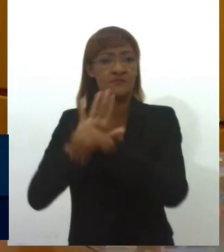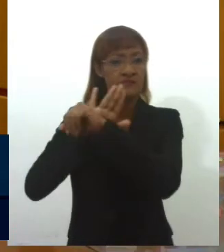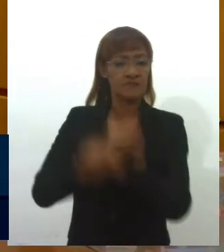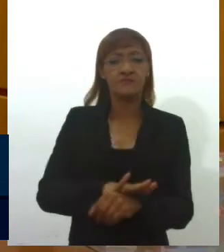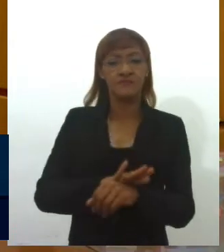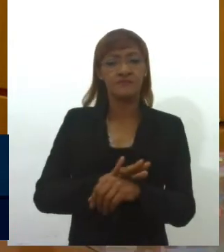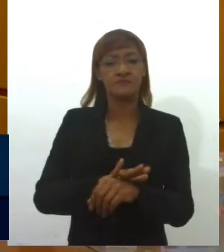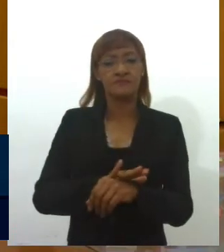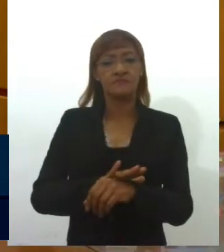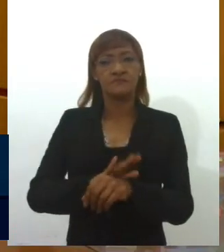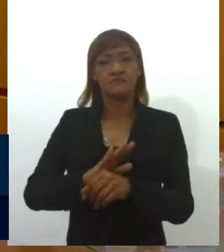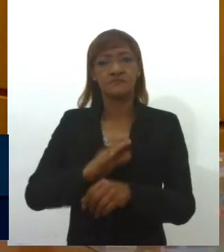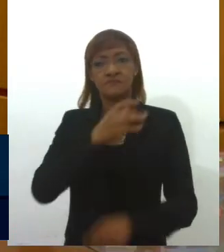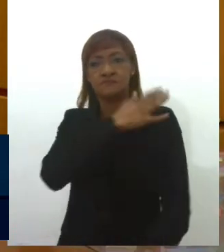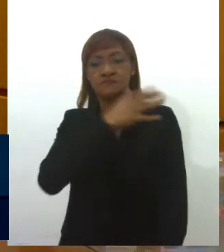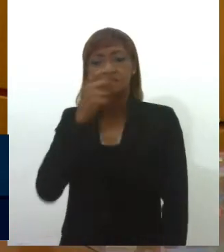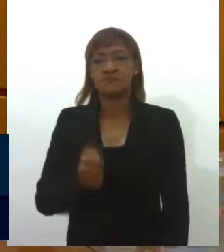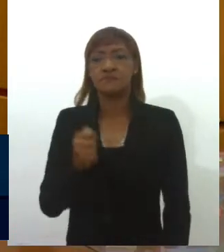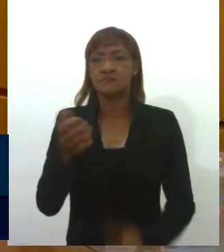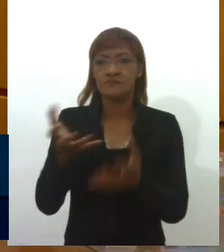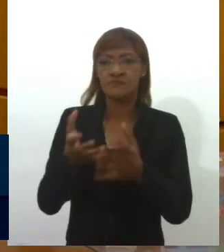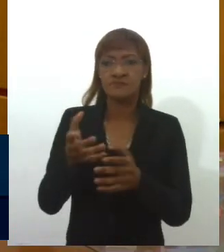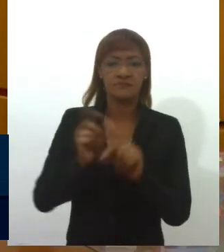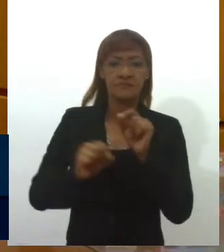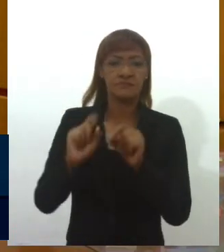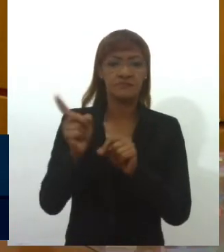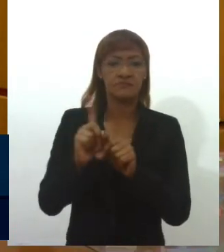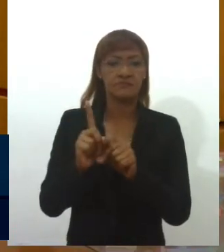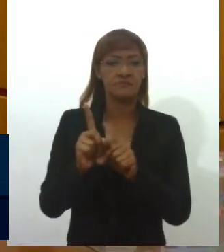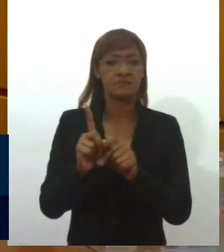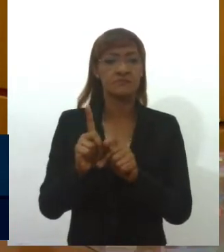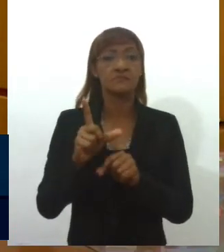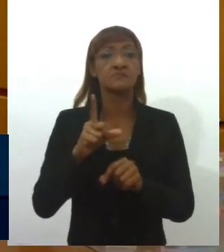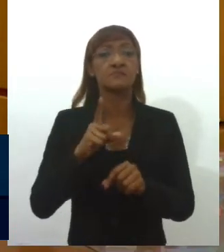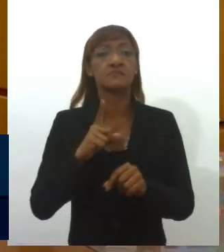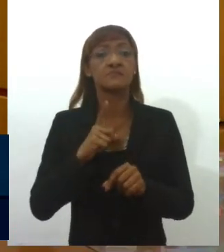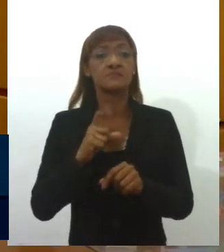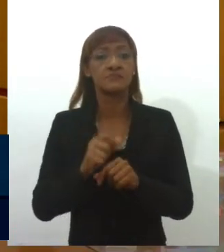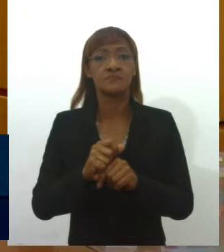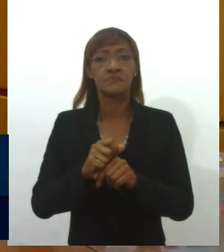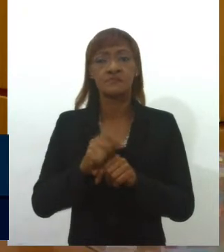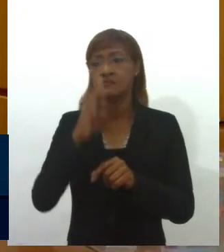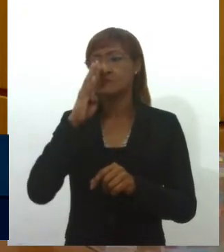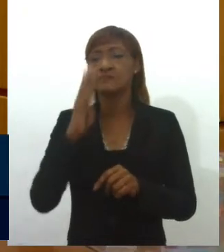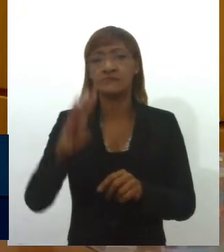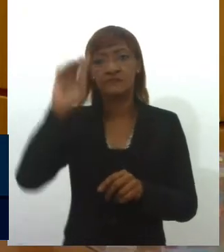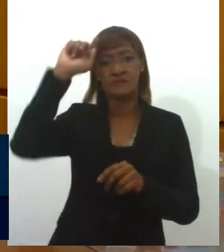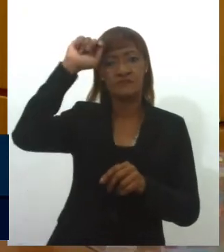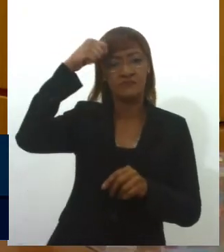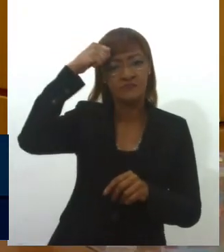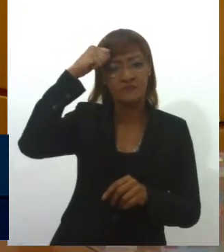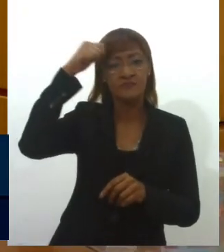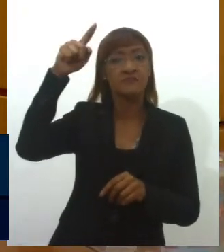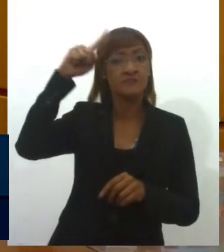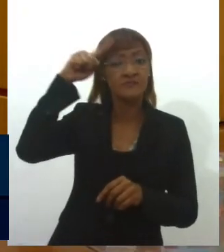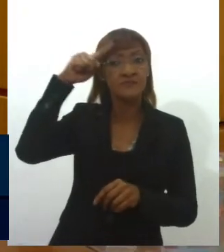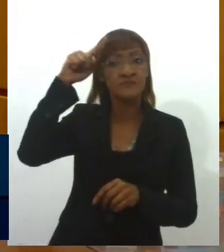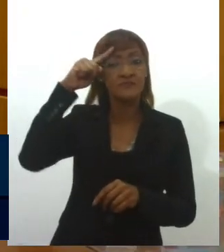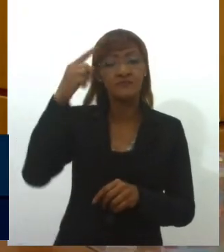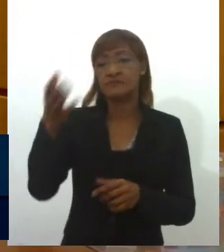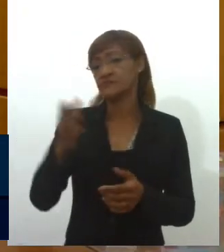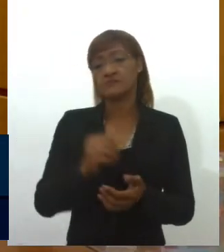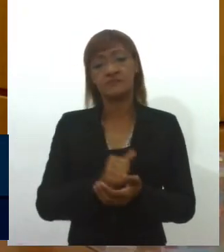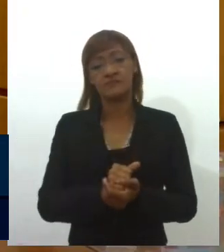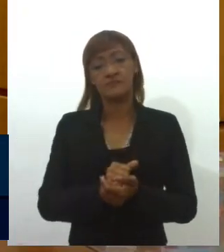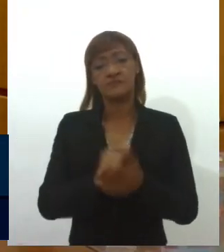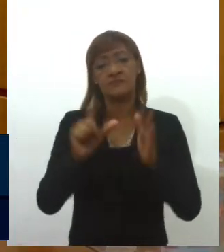o ordenamento jurídico pátrio. São os ataques que são feitos aos negros cotidianamente nas grandes